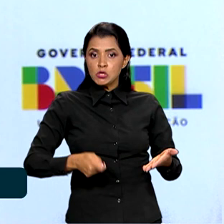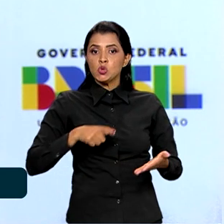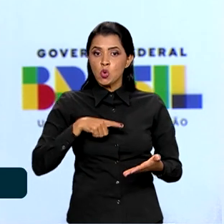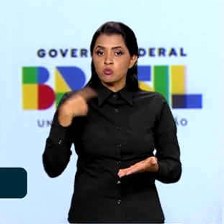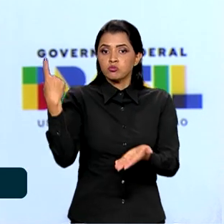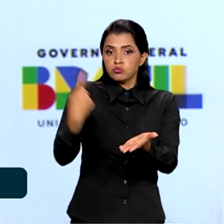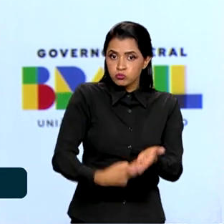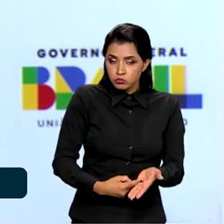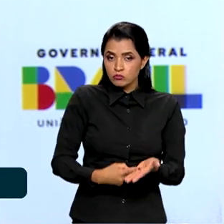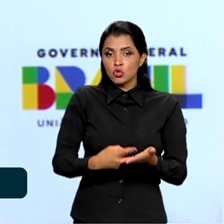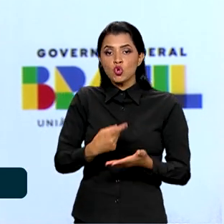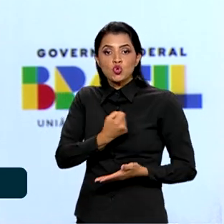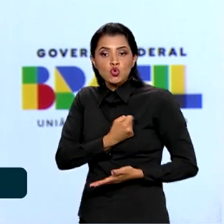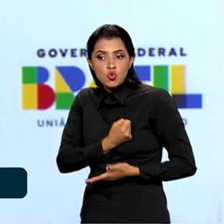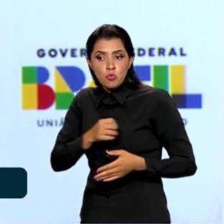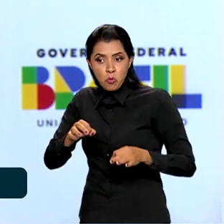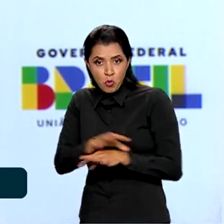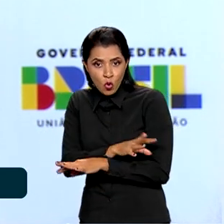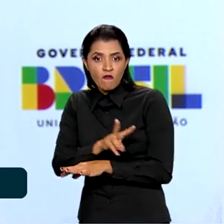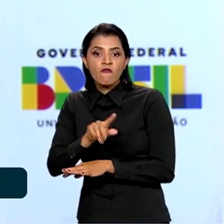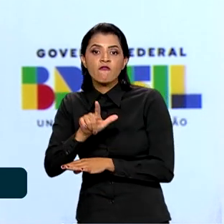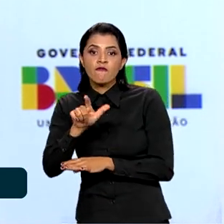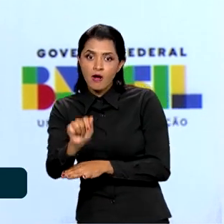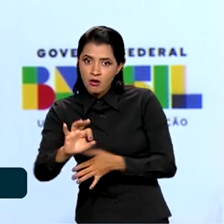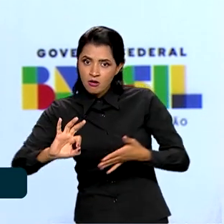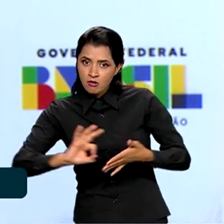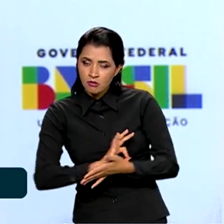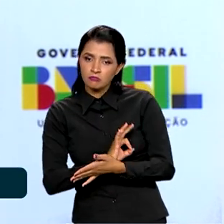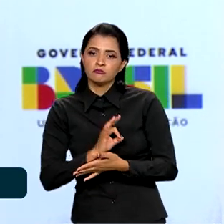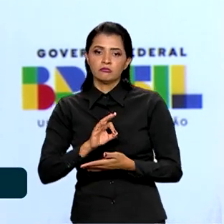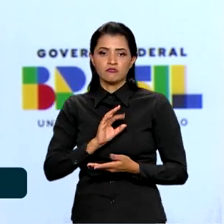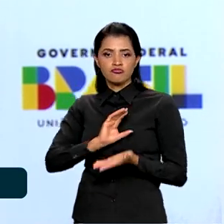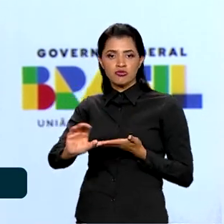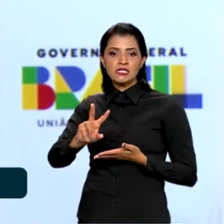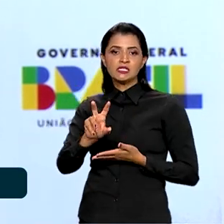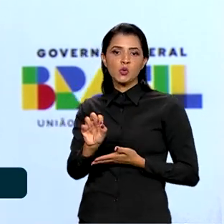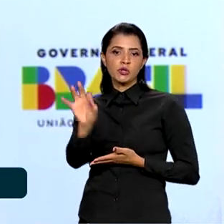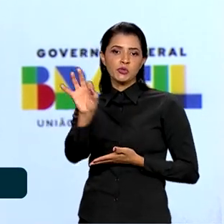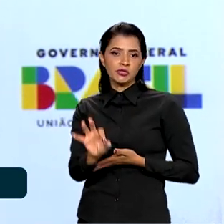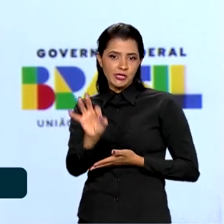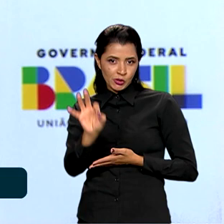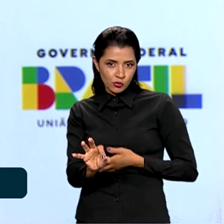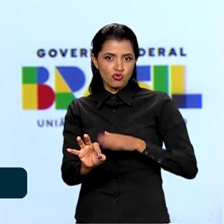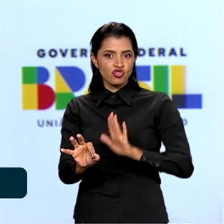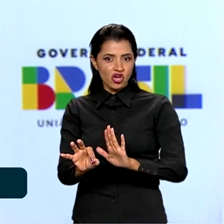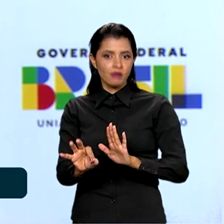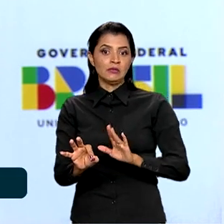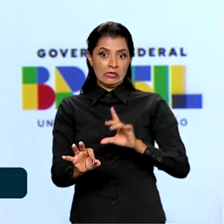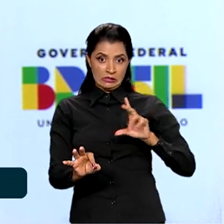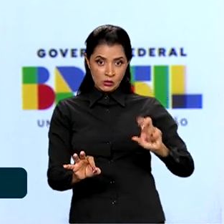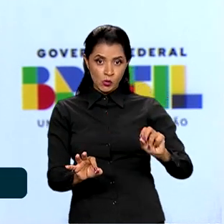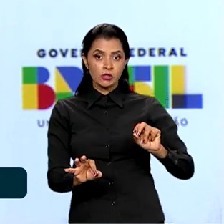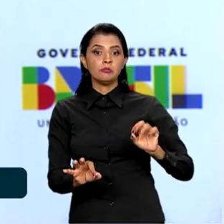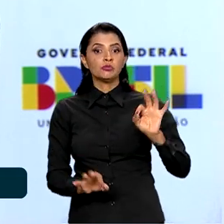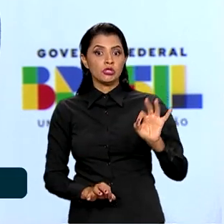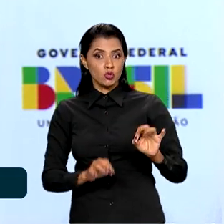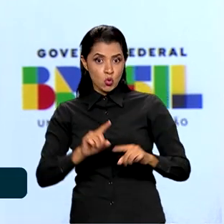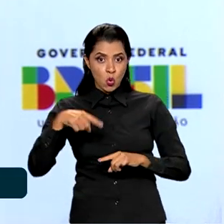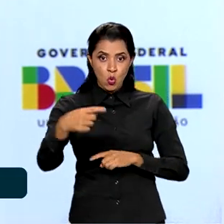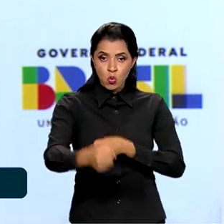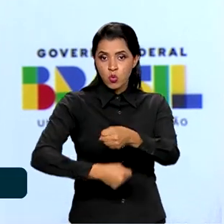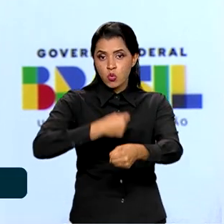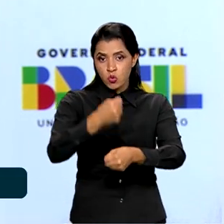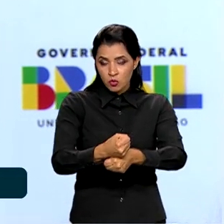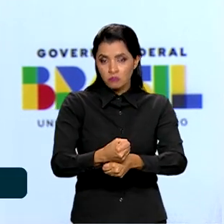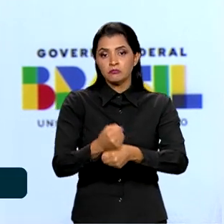de vaga, de matrícula, nós já repassamos 50% do recurso e os outros 50% serão repassados ano que vem a partir